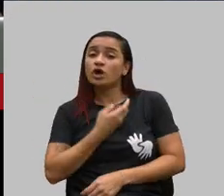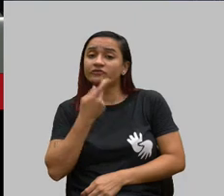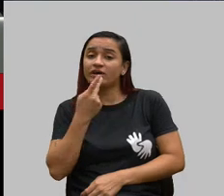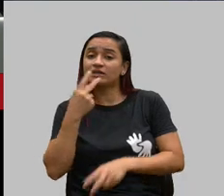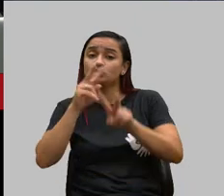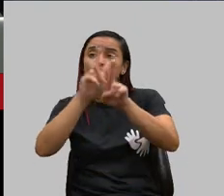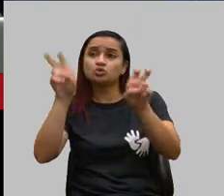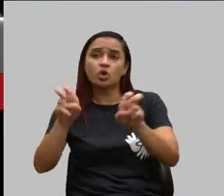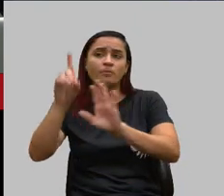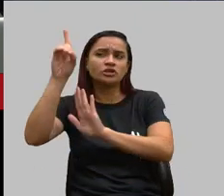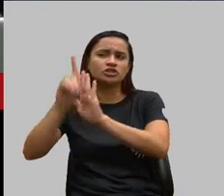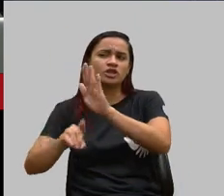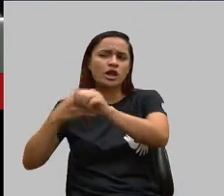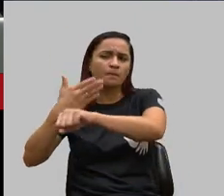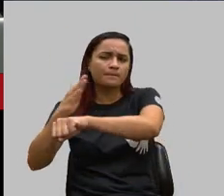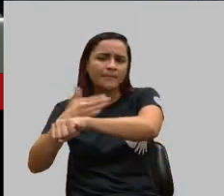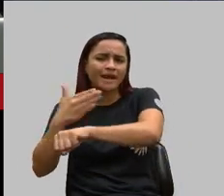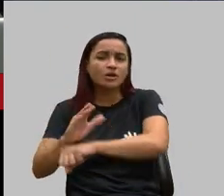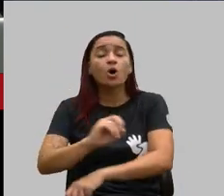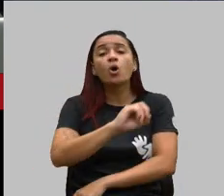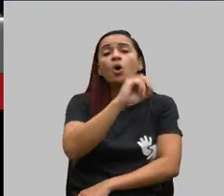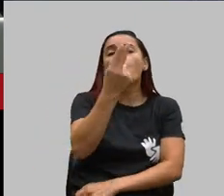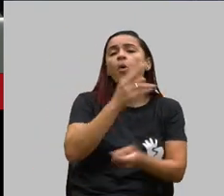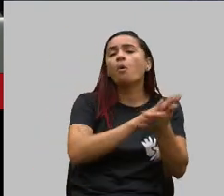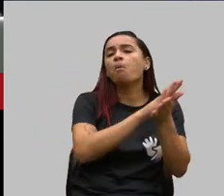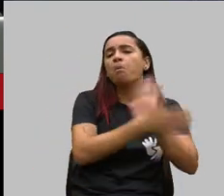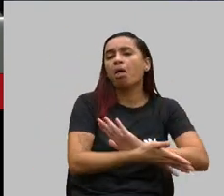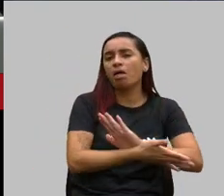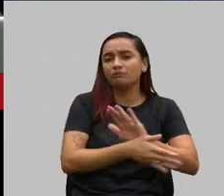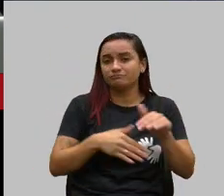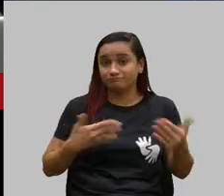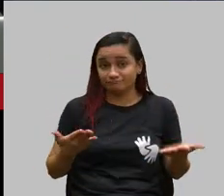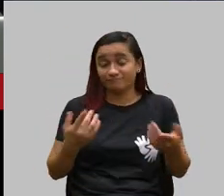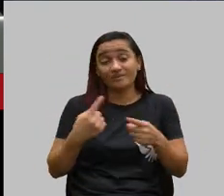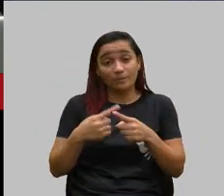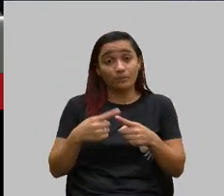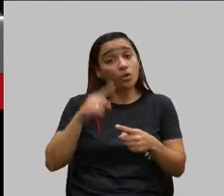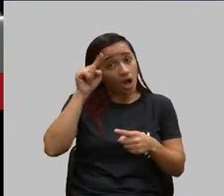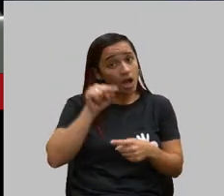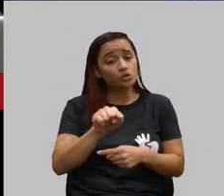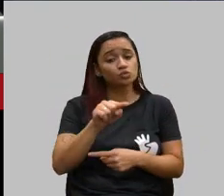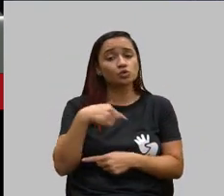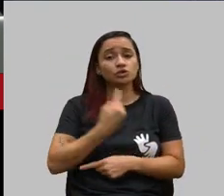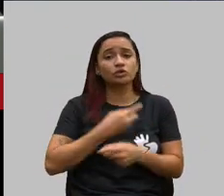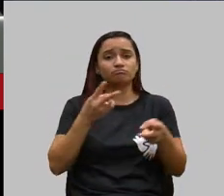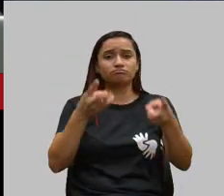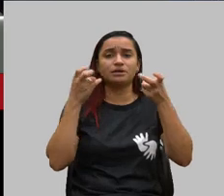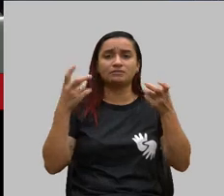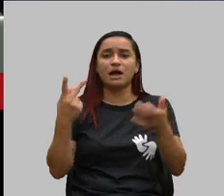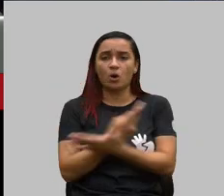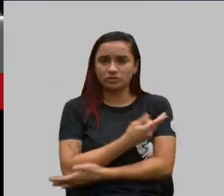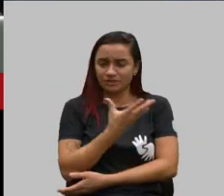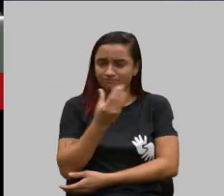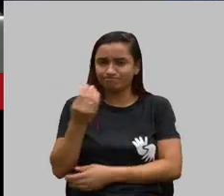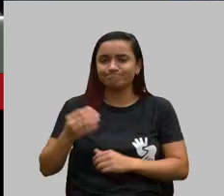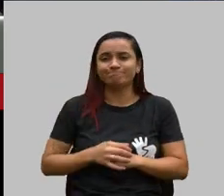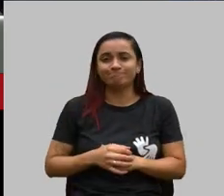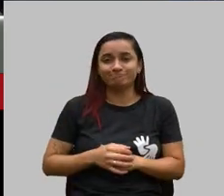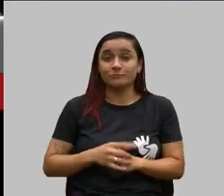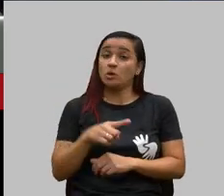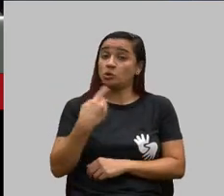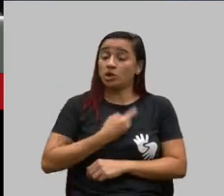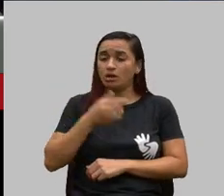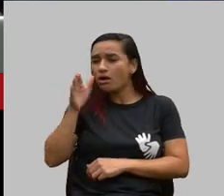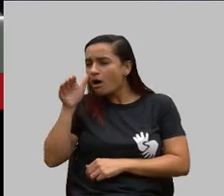direitos ou de discriminação. Porque é isso que nós estamos muito assistindo. Nós estamos assistindo,